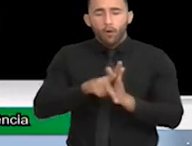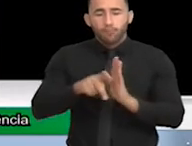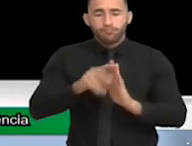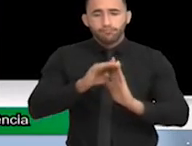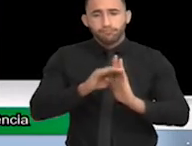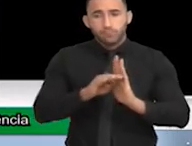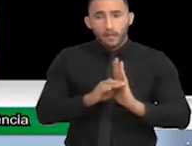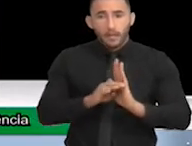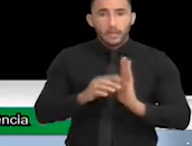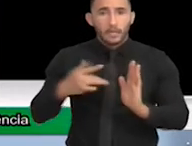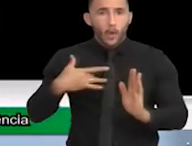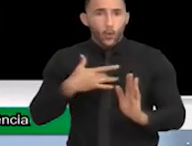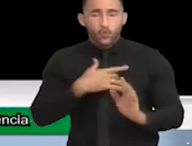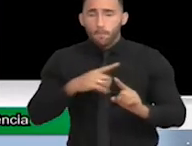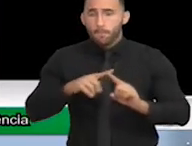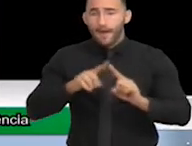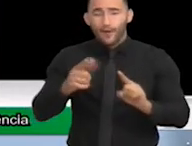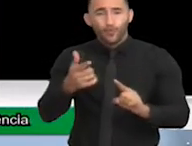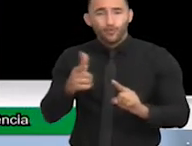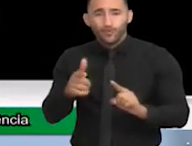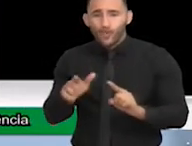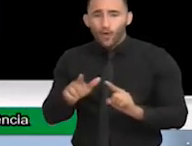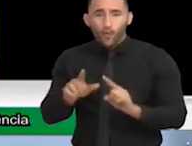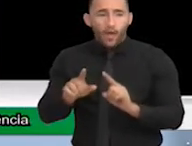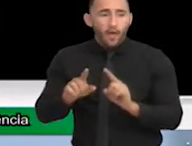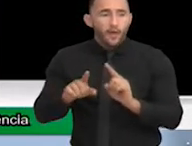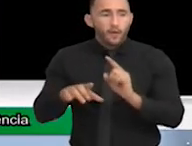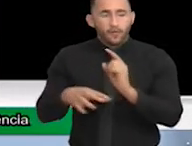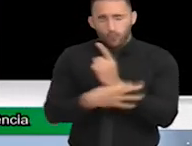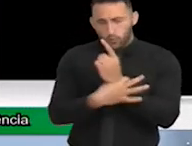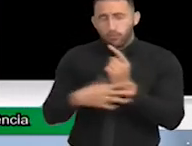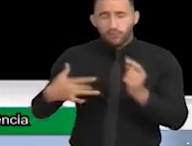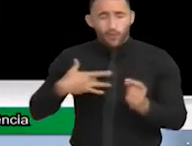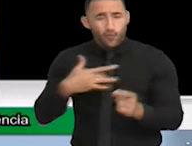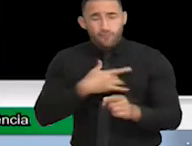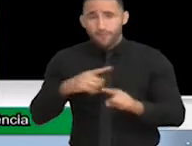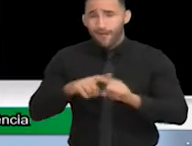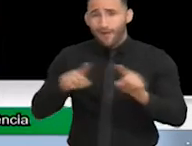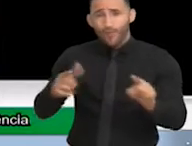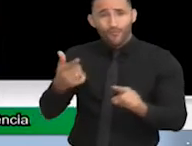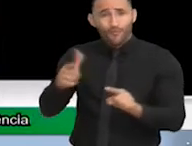tratamento especializado na ciência. Não era de acordo com o pedido médico.